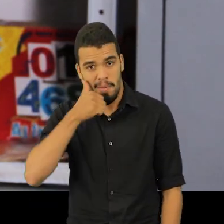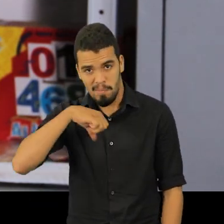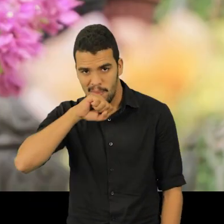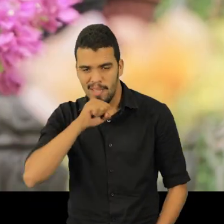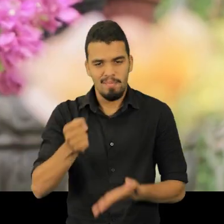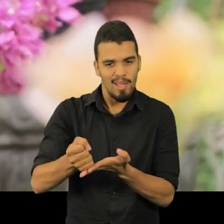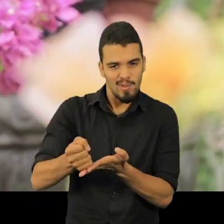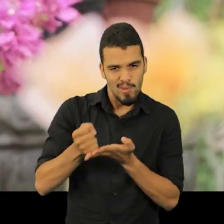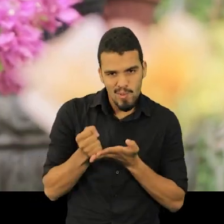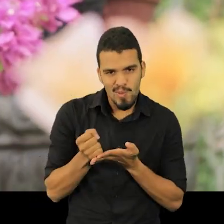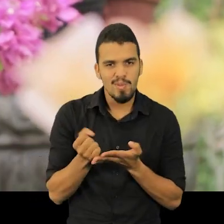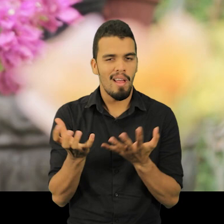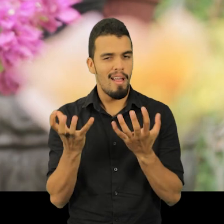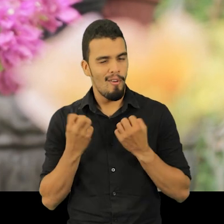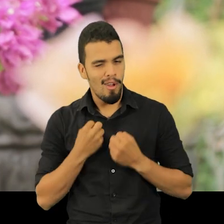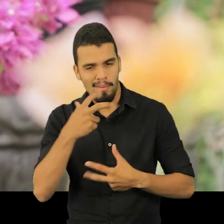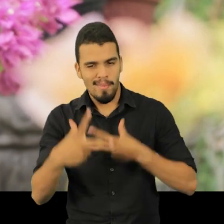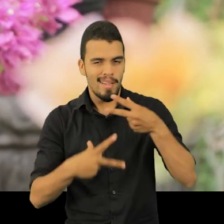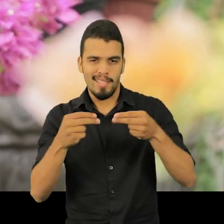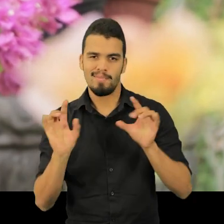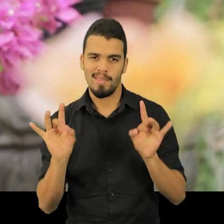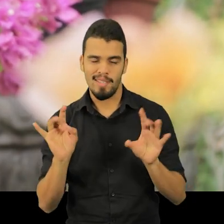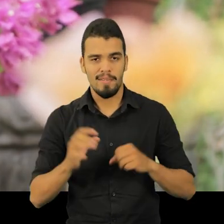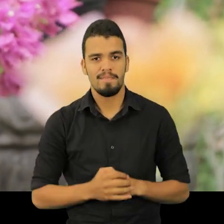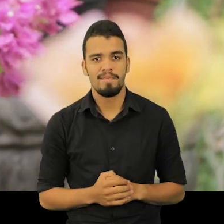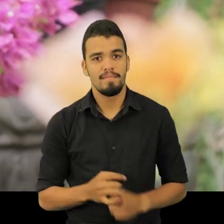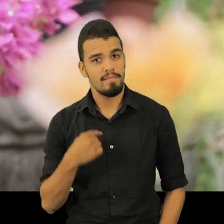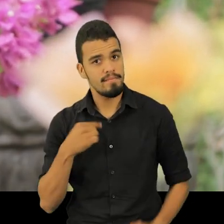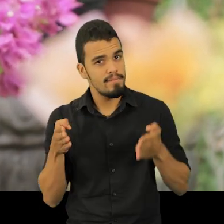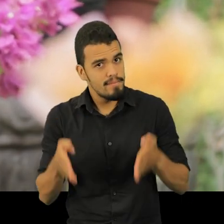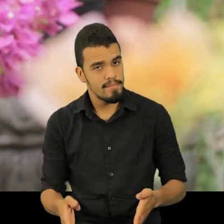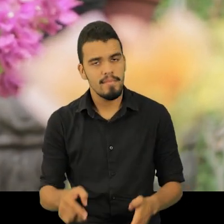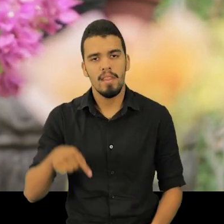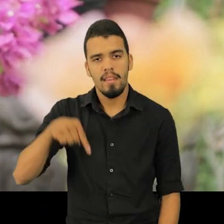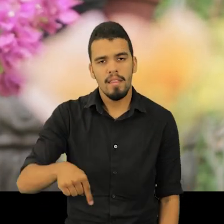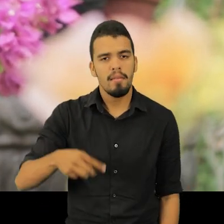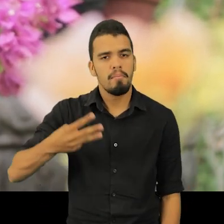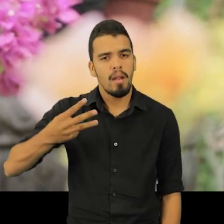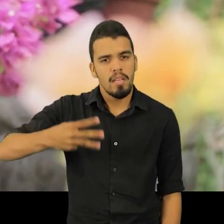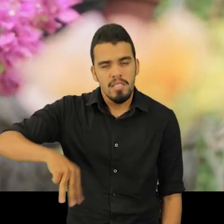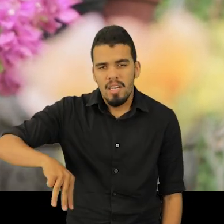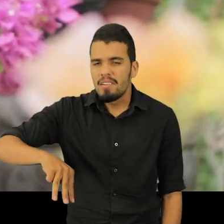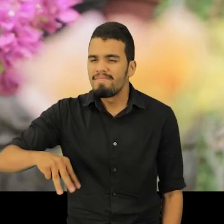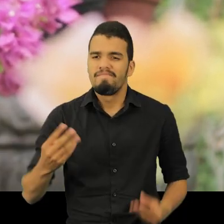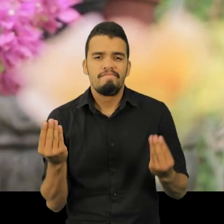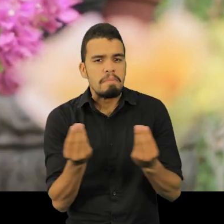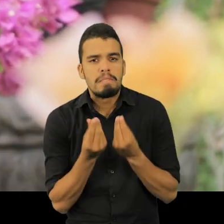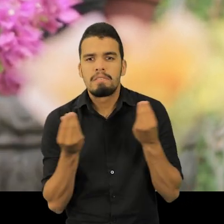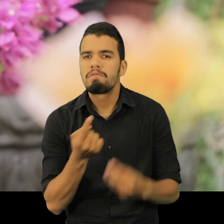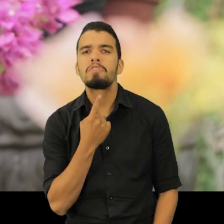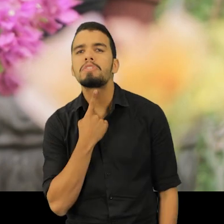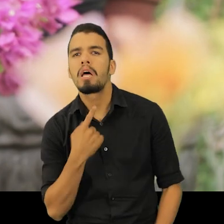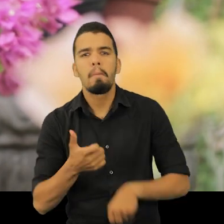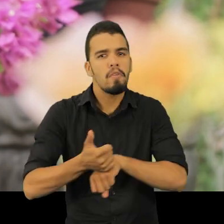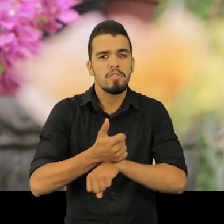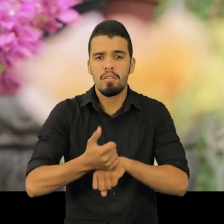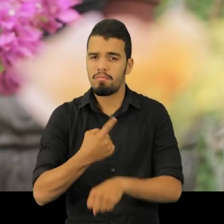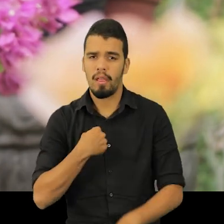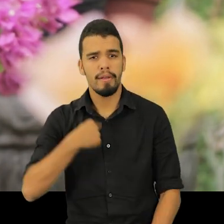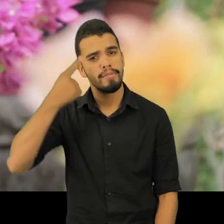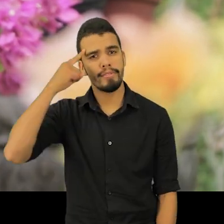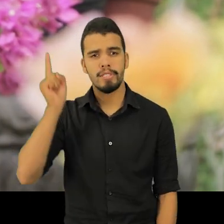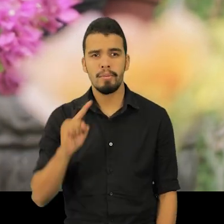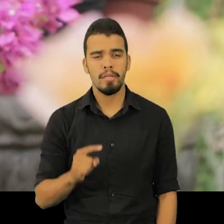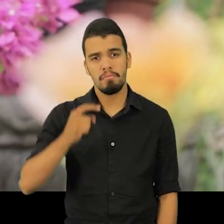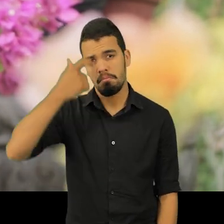presente. Quando eu cheguei aqui no Maranhão, eu não tinha perspectiva de vida. Eu não sabia o que eu ia ser como profissional. Eu não